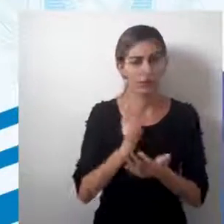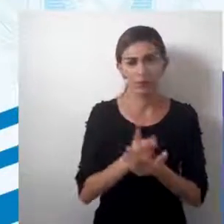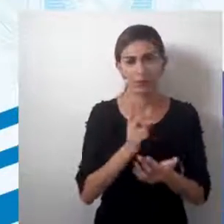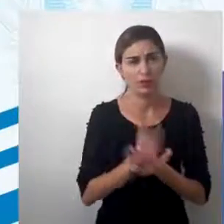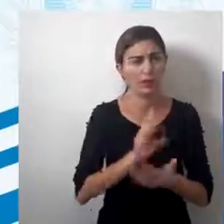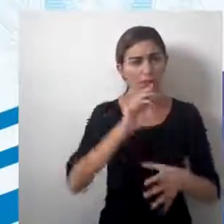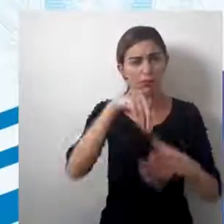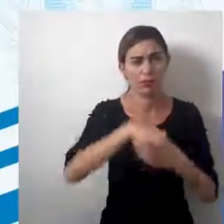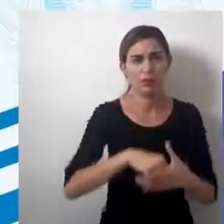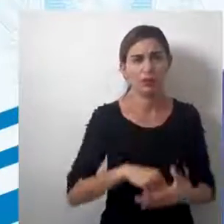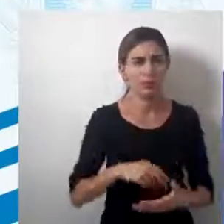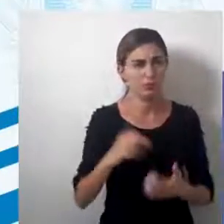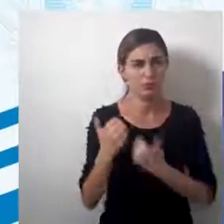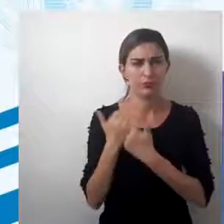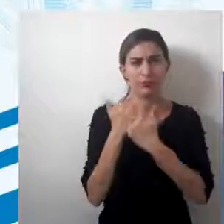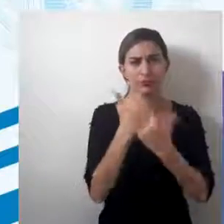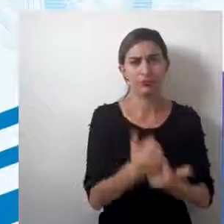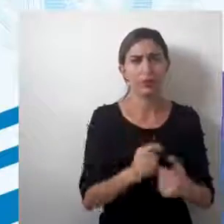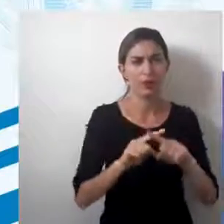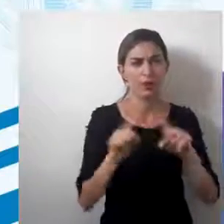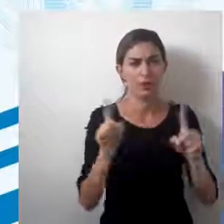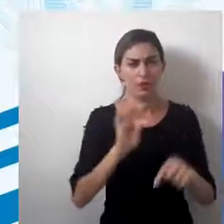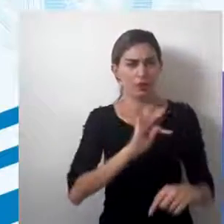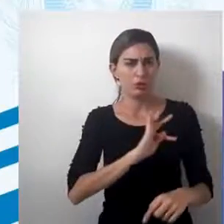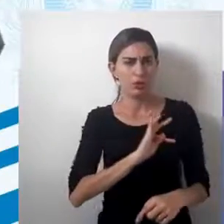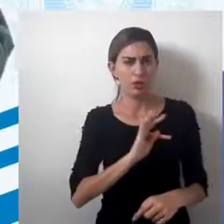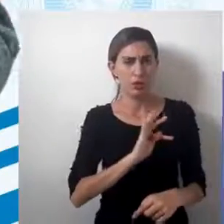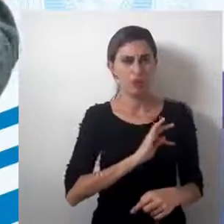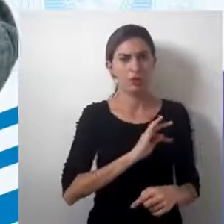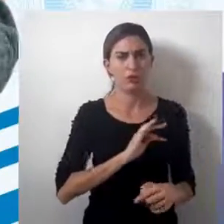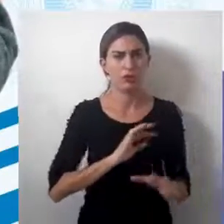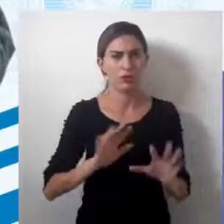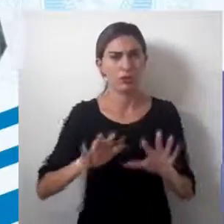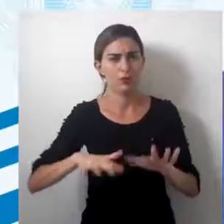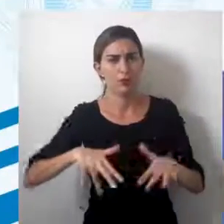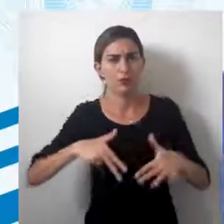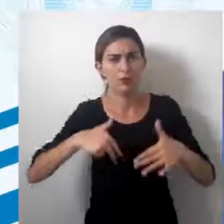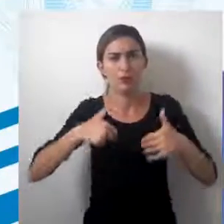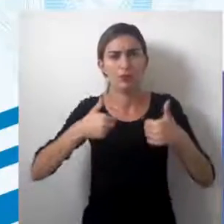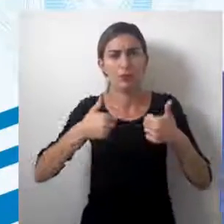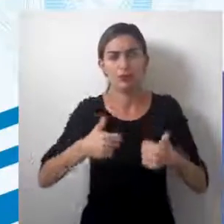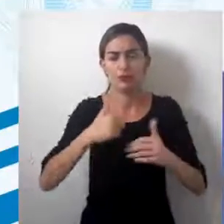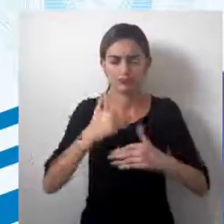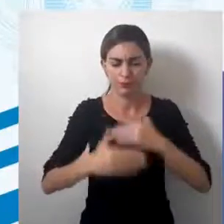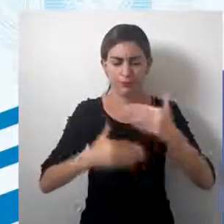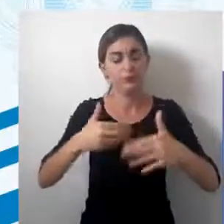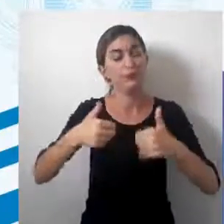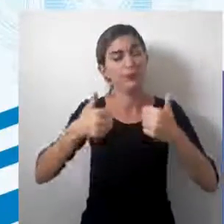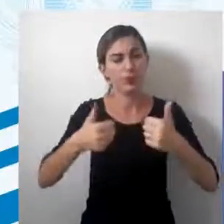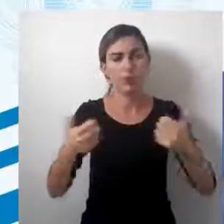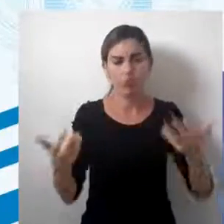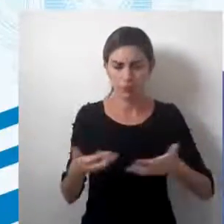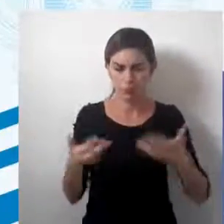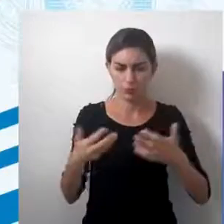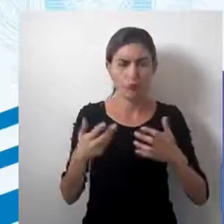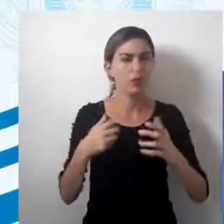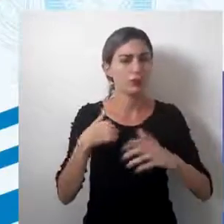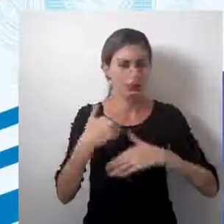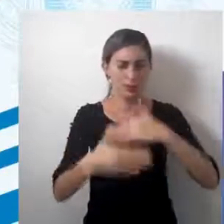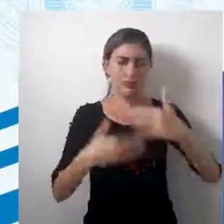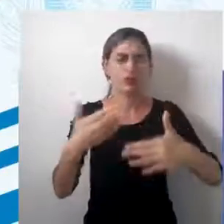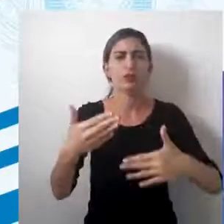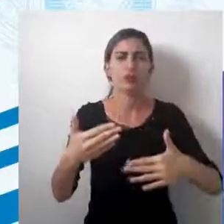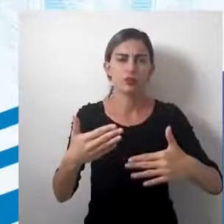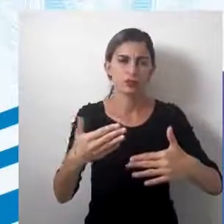divergência dentro da representação. Mas as técnicas foram se aprimorando cada vez mais e a